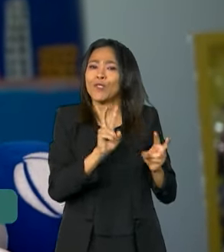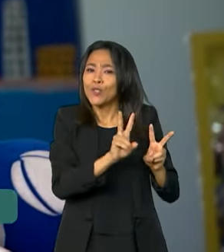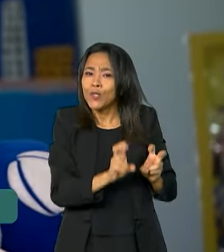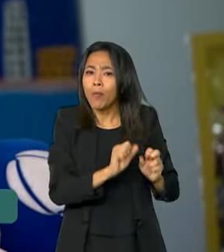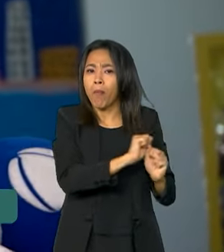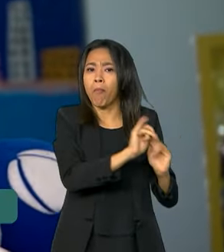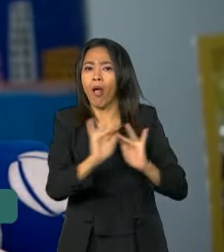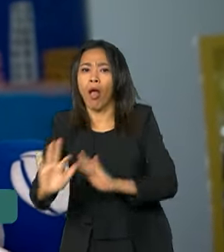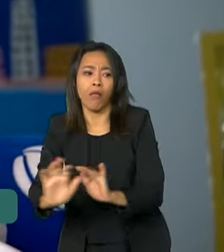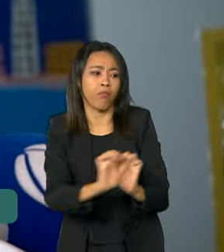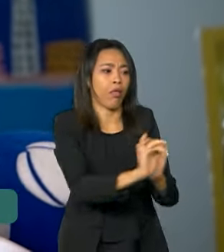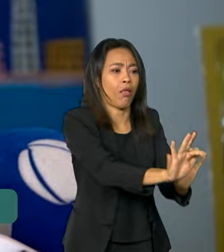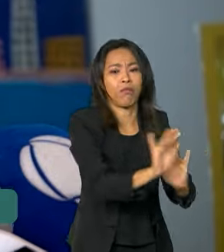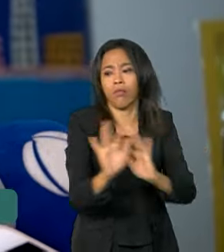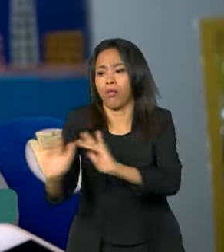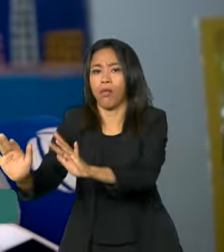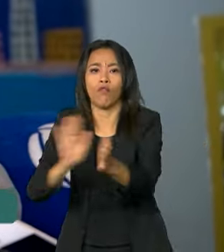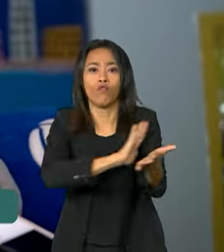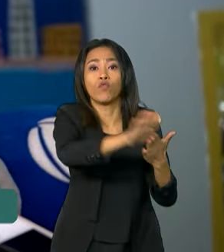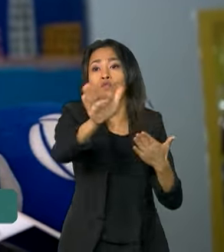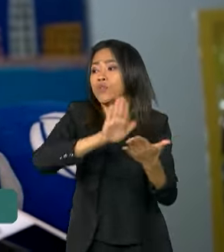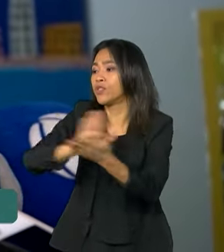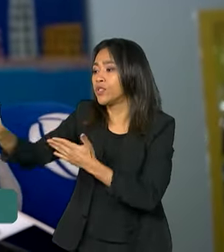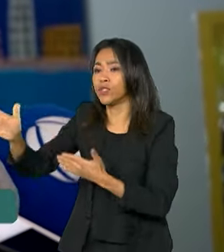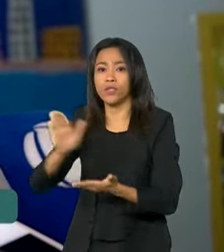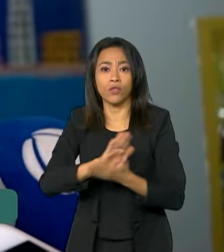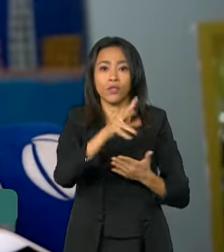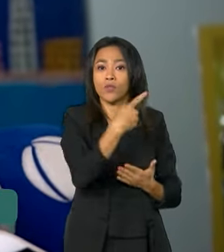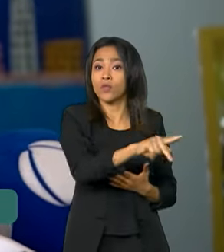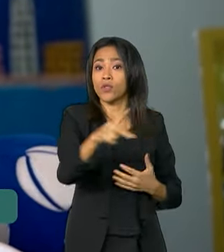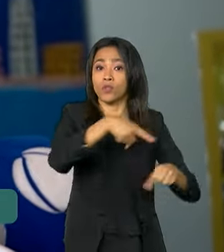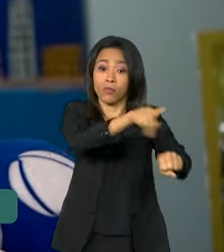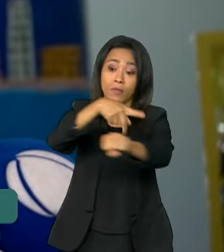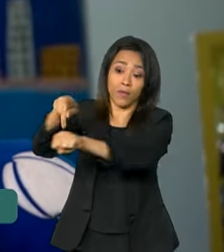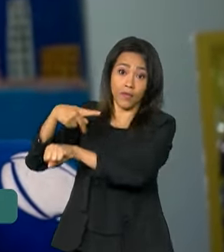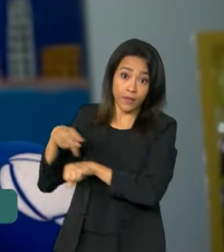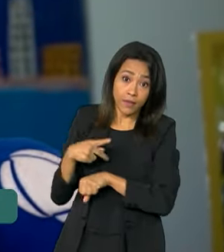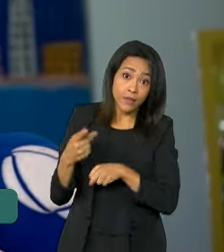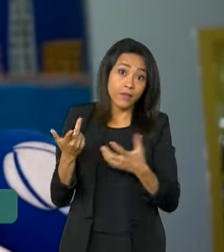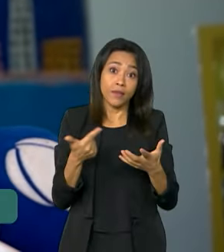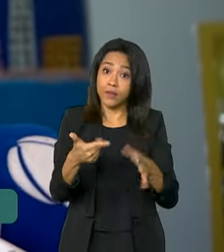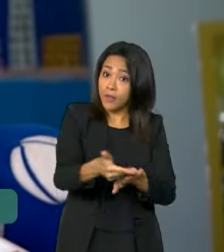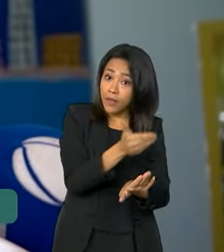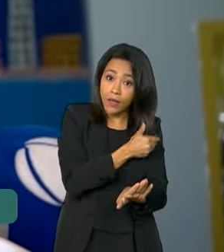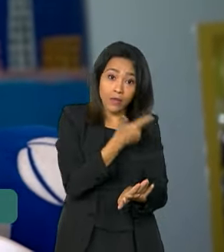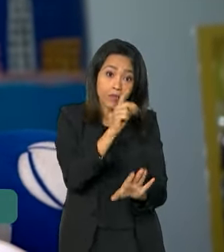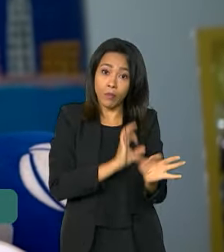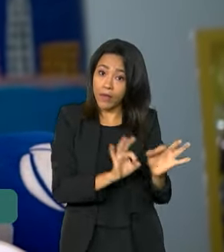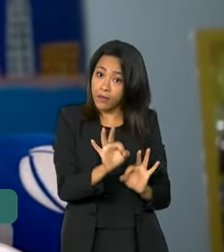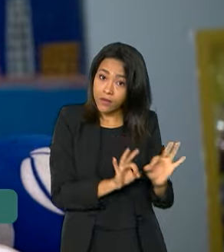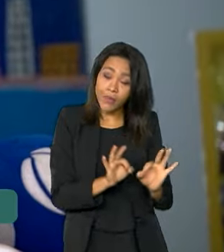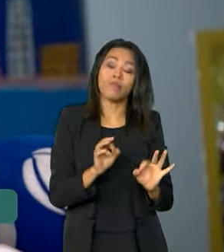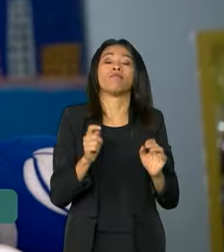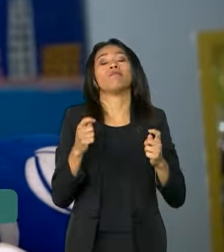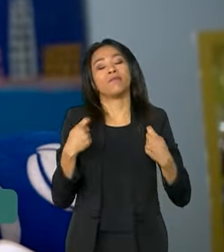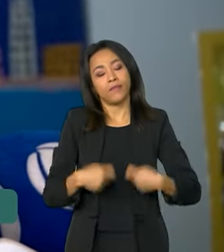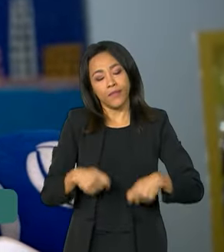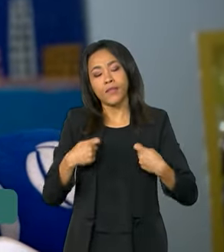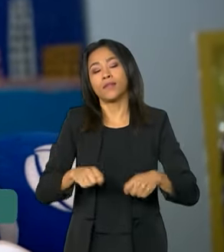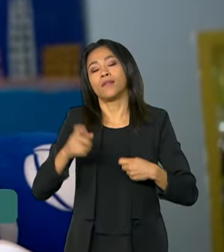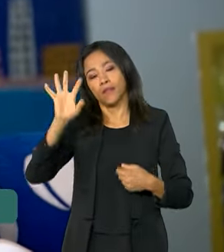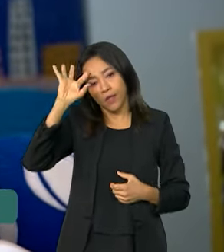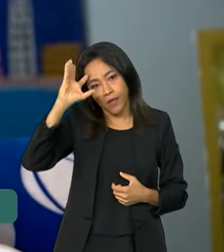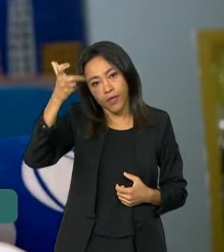migratório, pessoas imigrando de um lugar para outro, assim, sem planejamento, é preciso resolver em